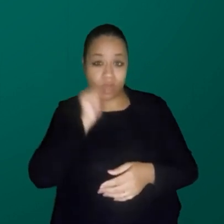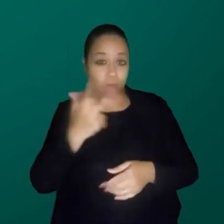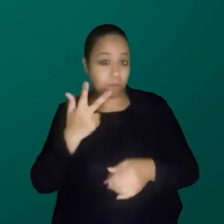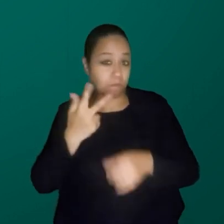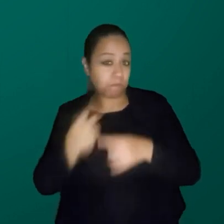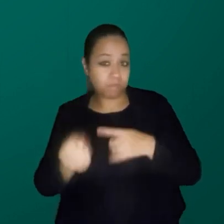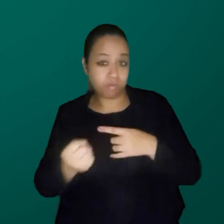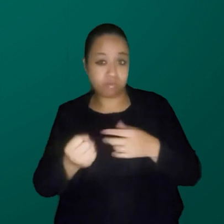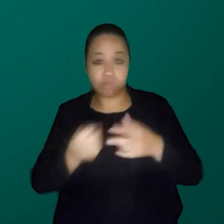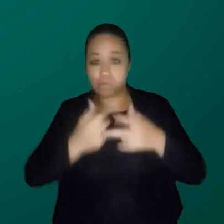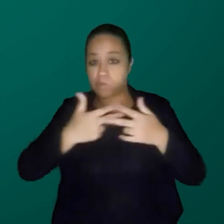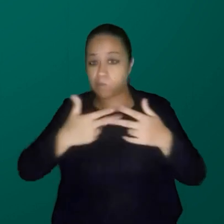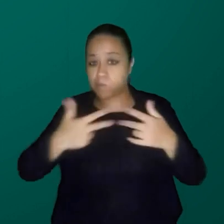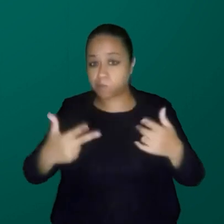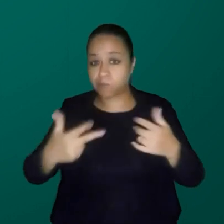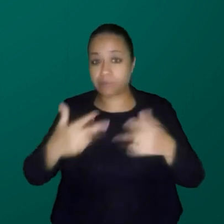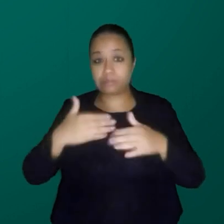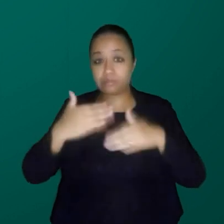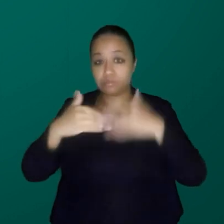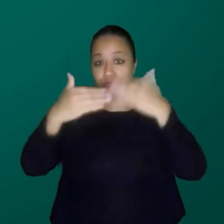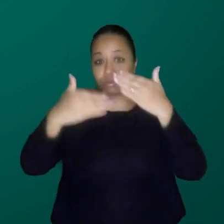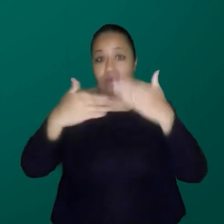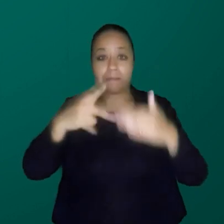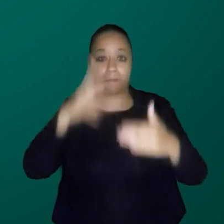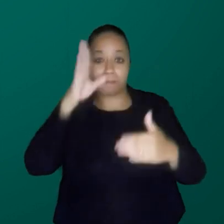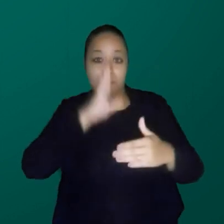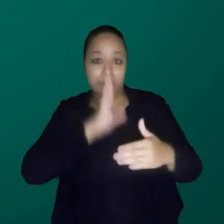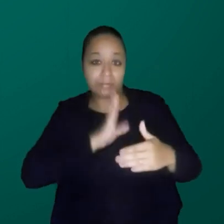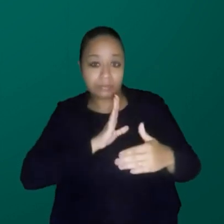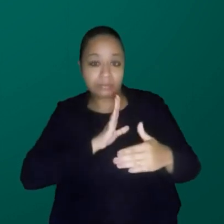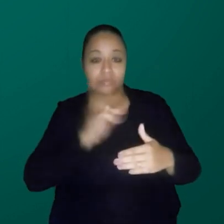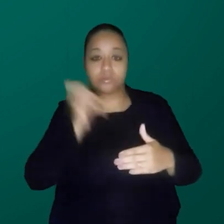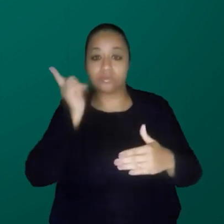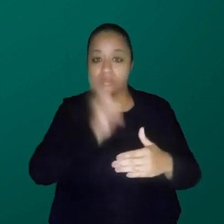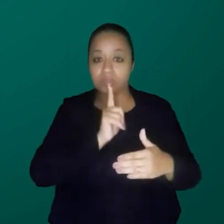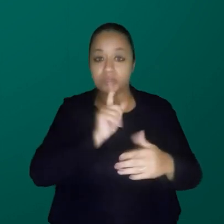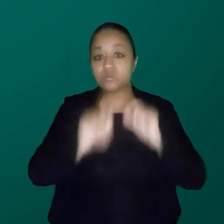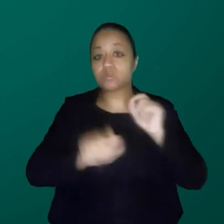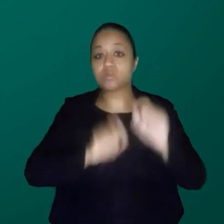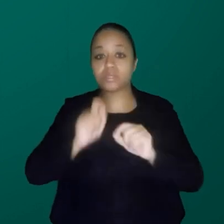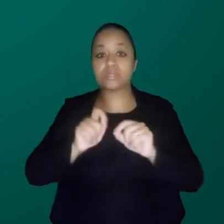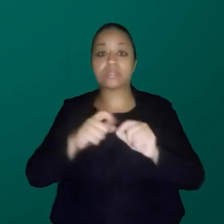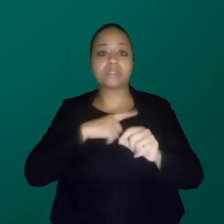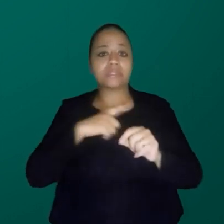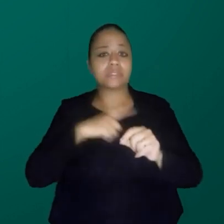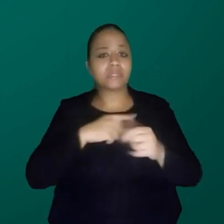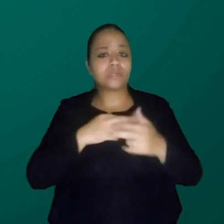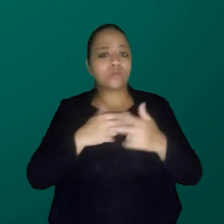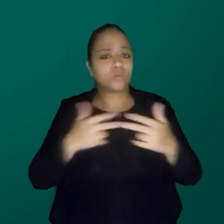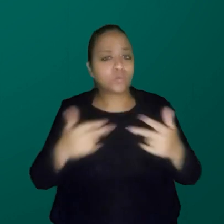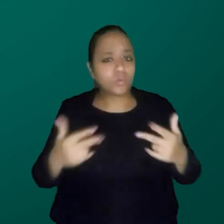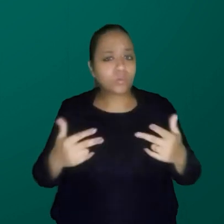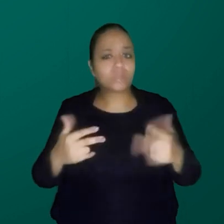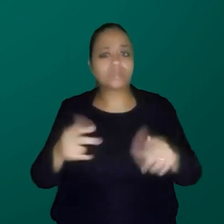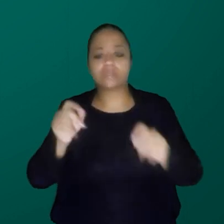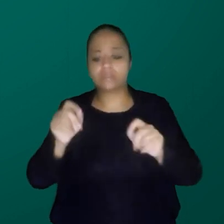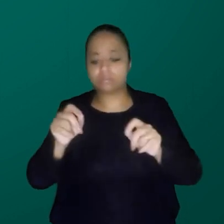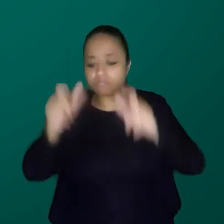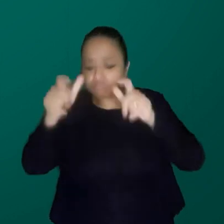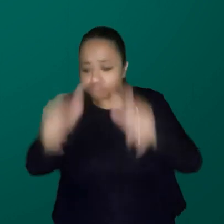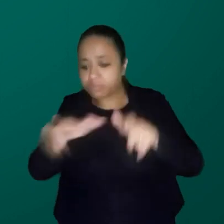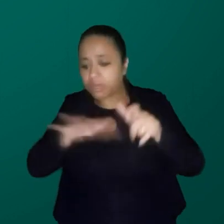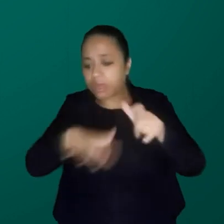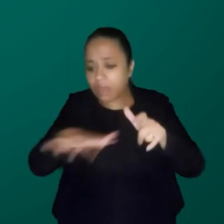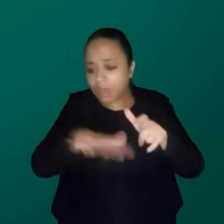campeões mundiais de percentual de mulheres no Brasil. Mas vocês percebem que tem uma questão de área que é